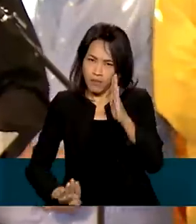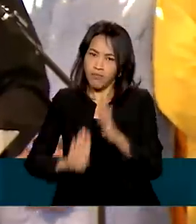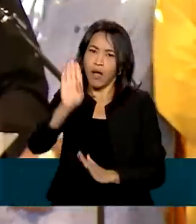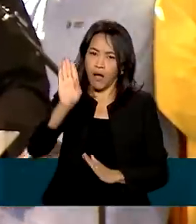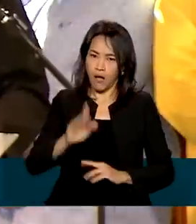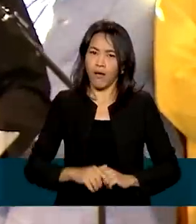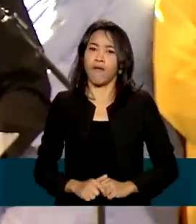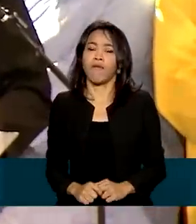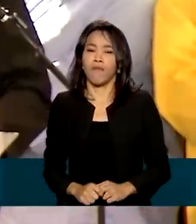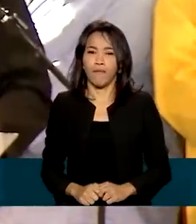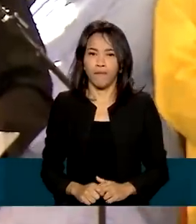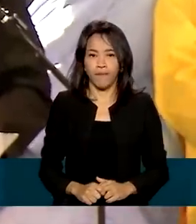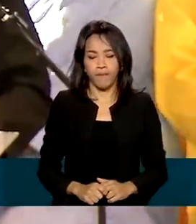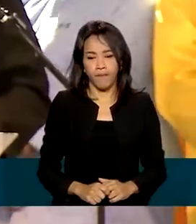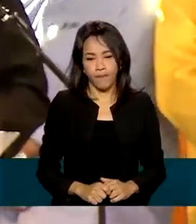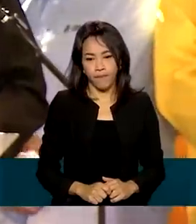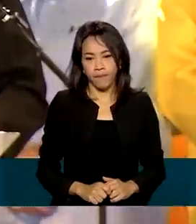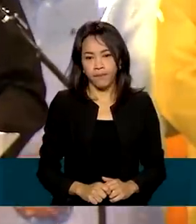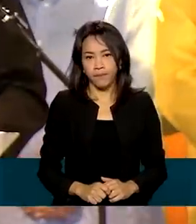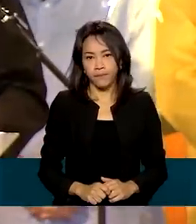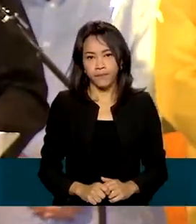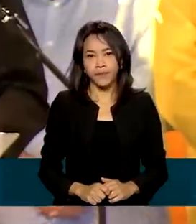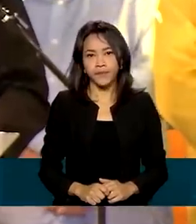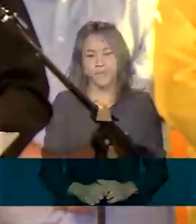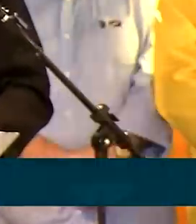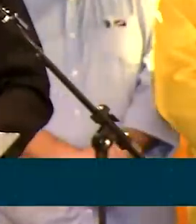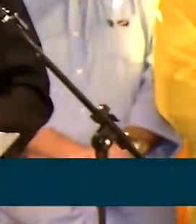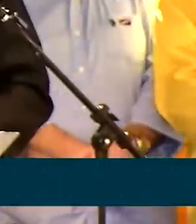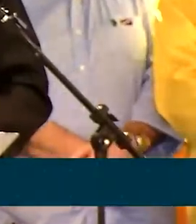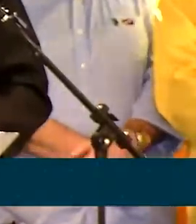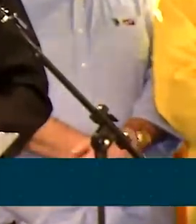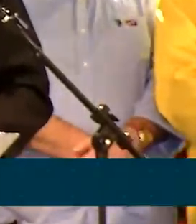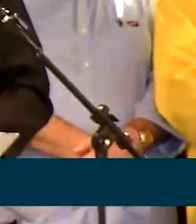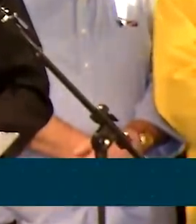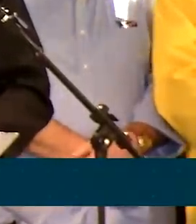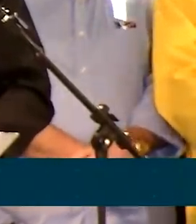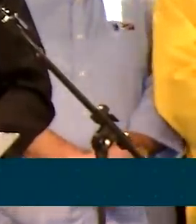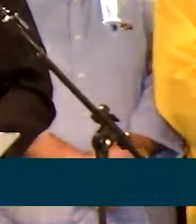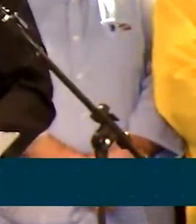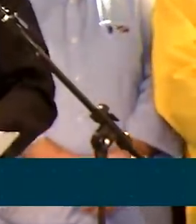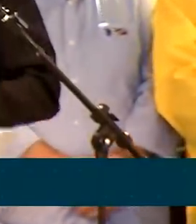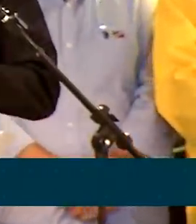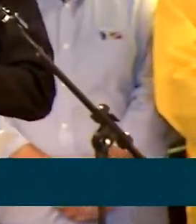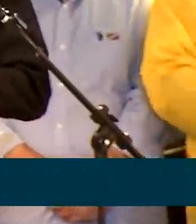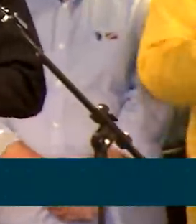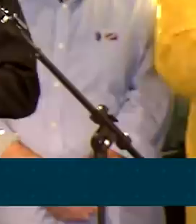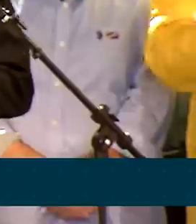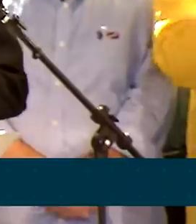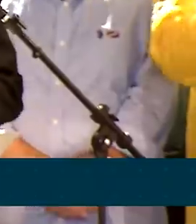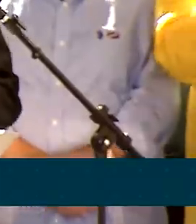A nossa agricultura, o nosso agronegócio não pode e não vai parar.